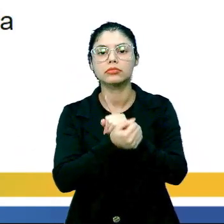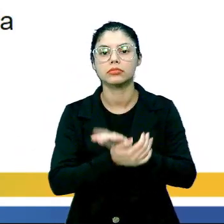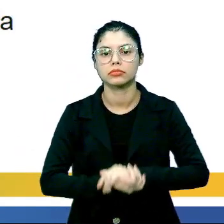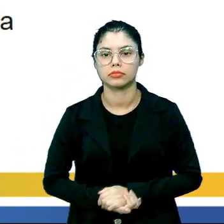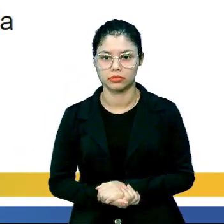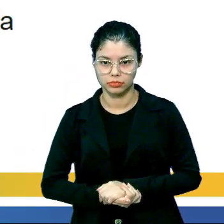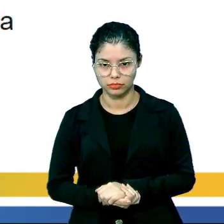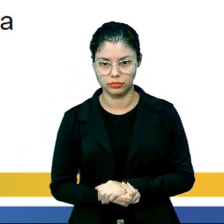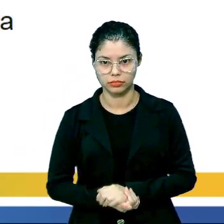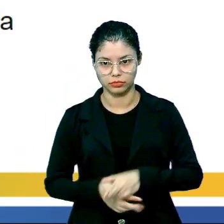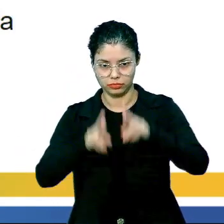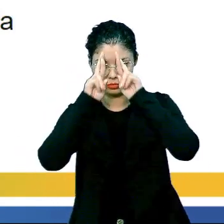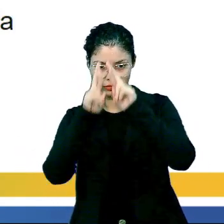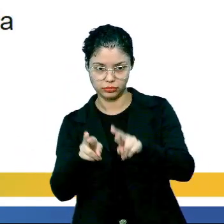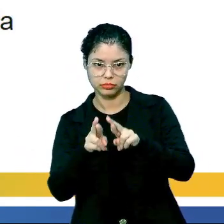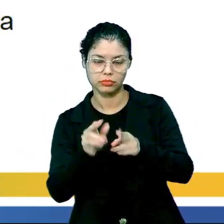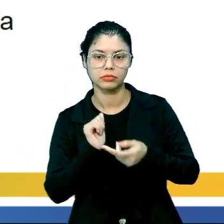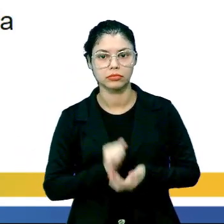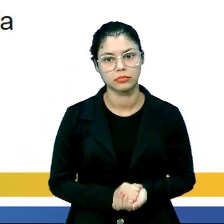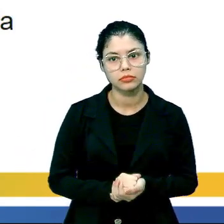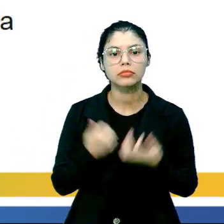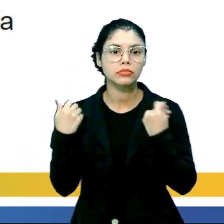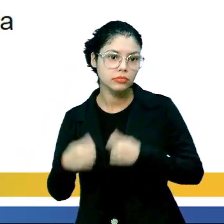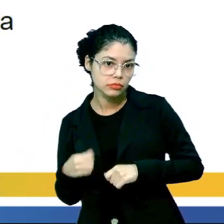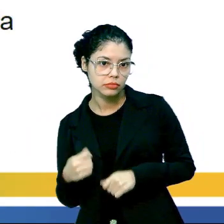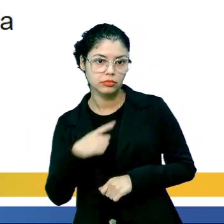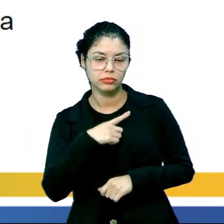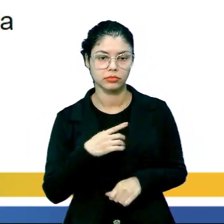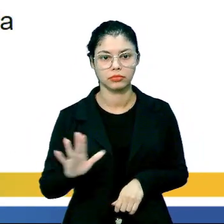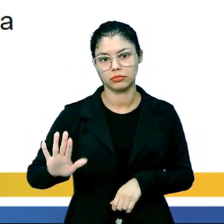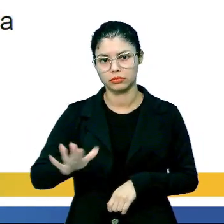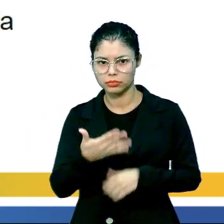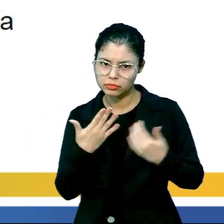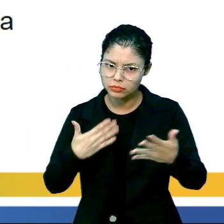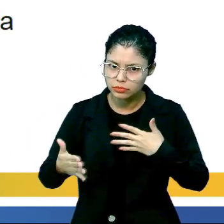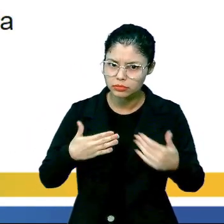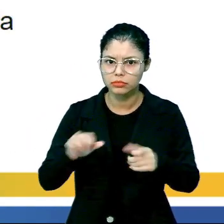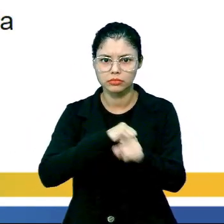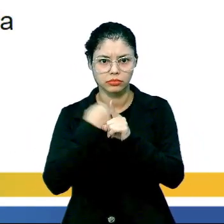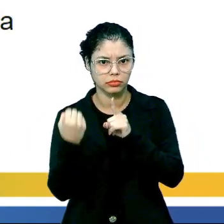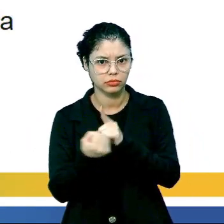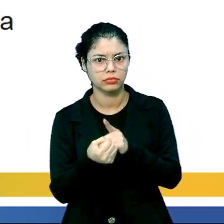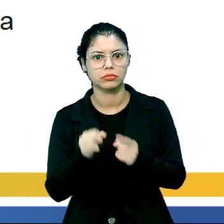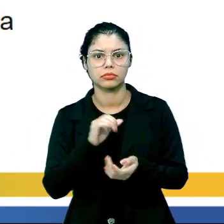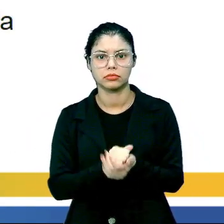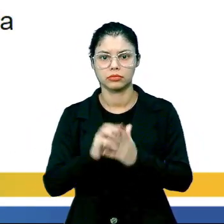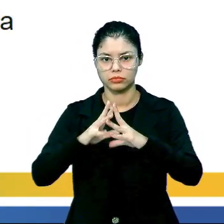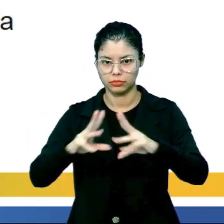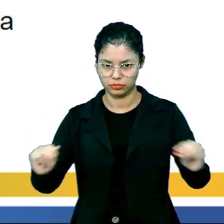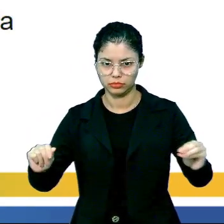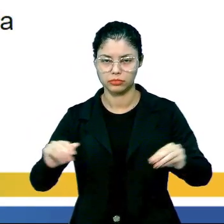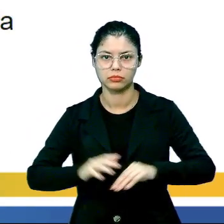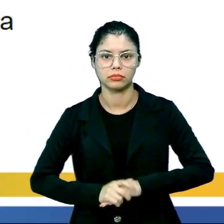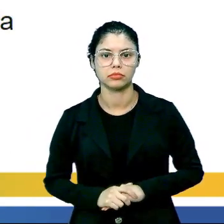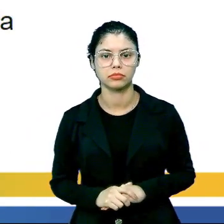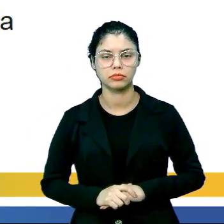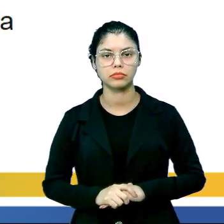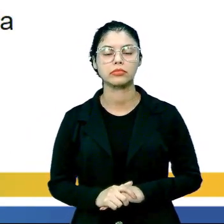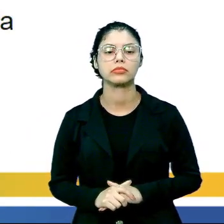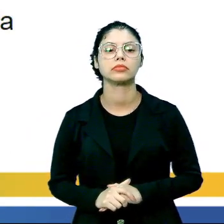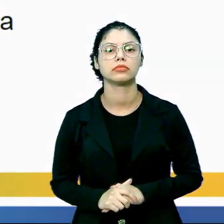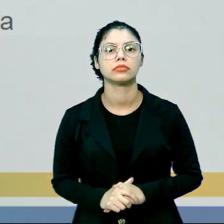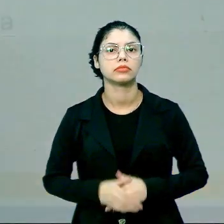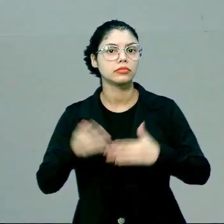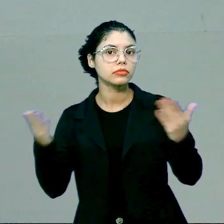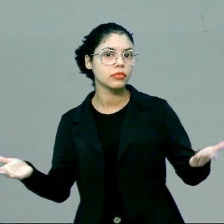da coesão social. Sem o respeito por este princípio, qualquer sociedade desagregasse.